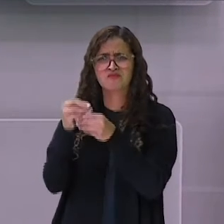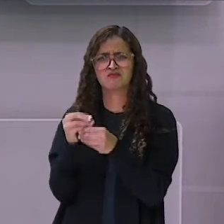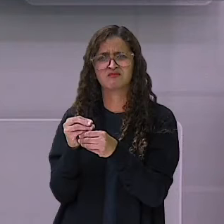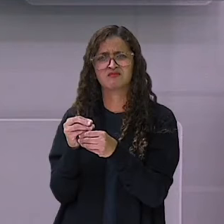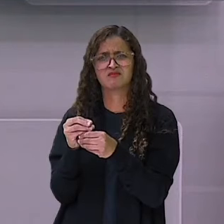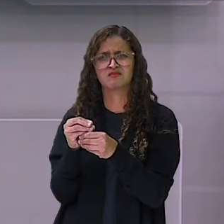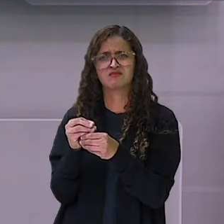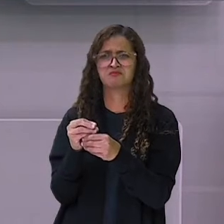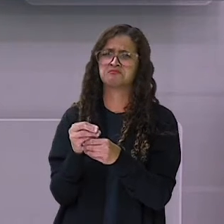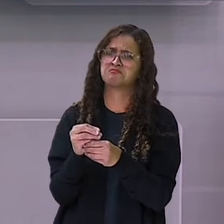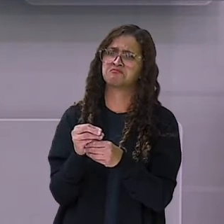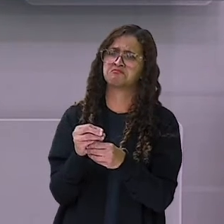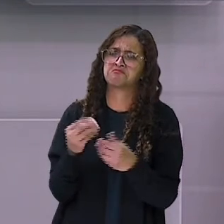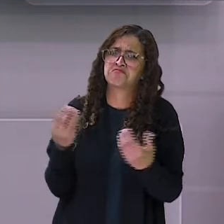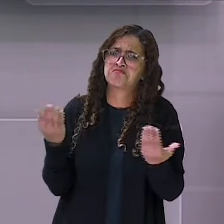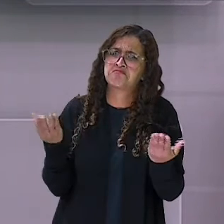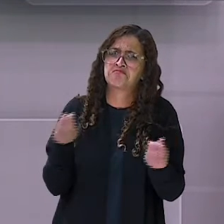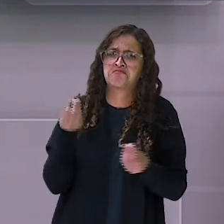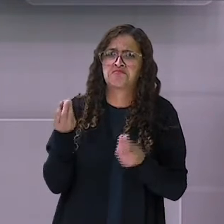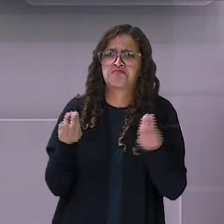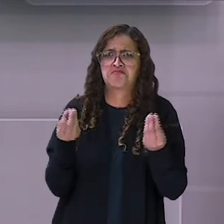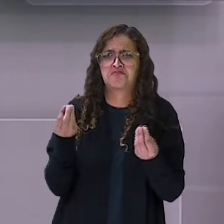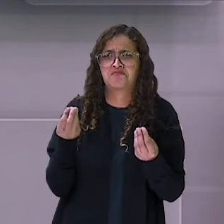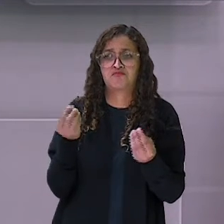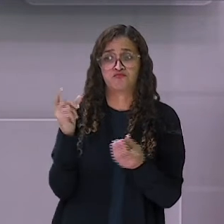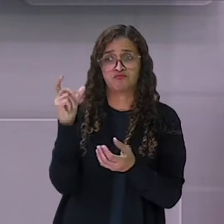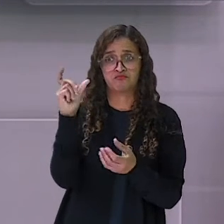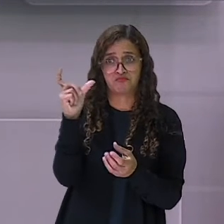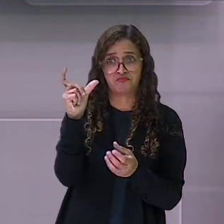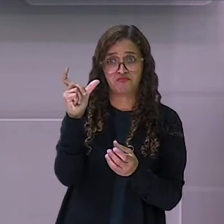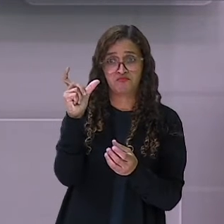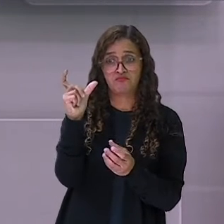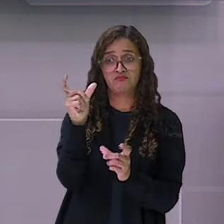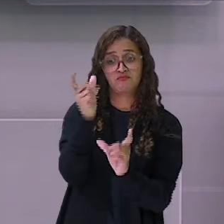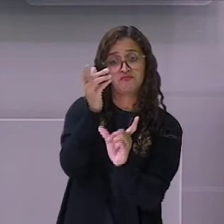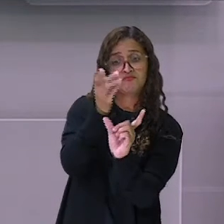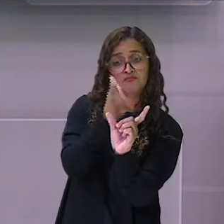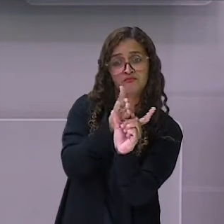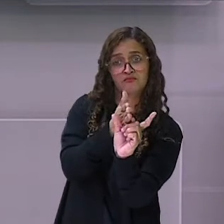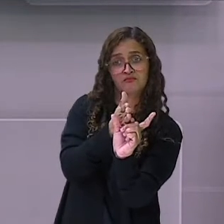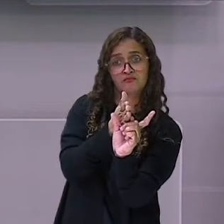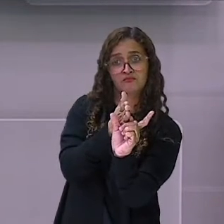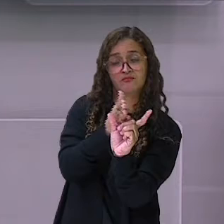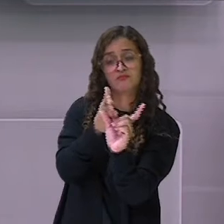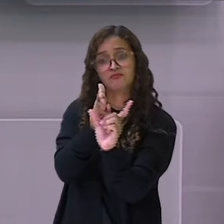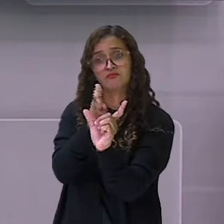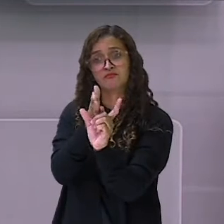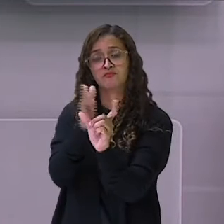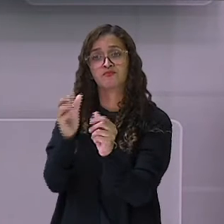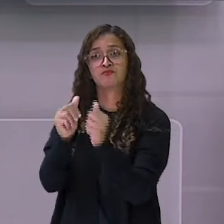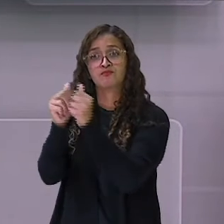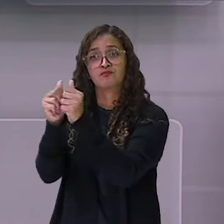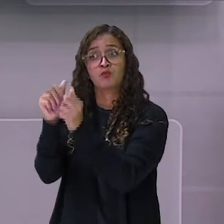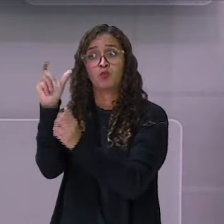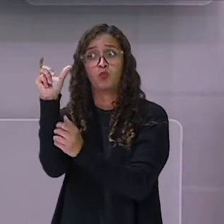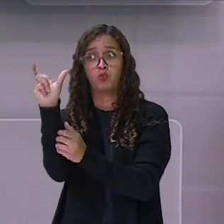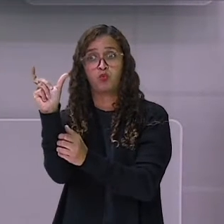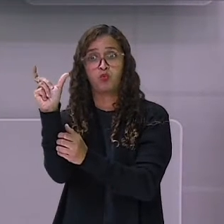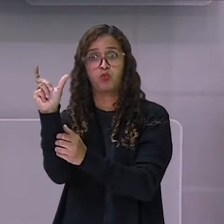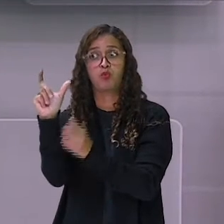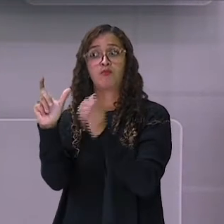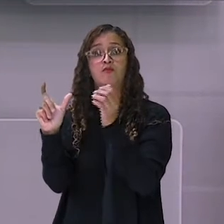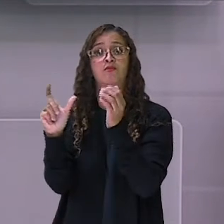que nós vamos conseguir pegar um pedaço de uma palavra, juntar com outro